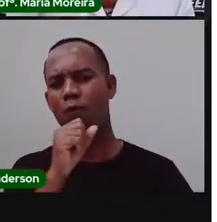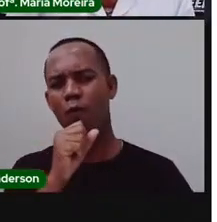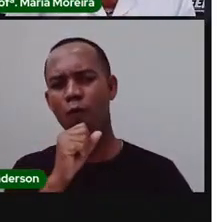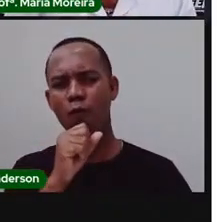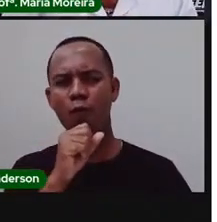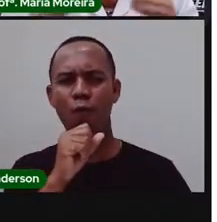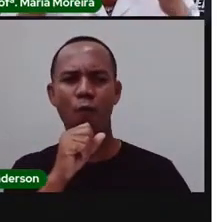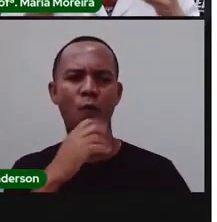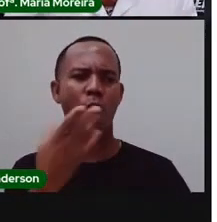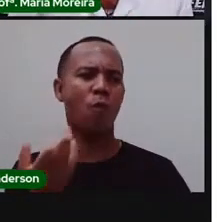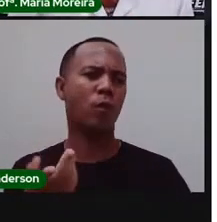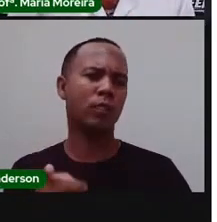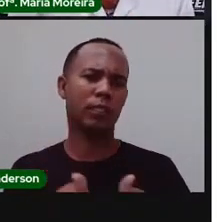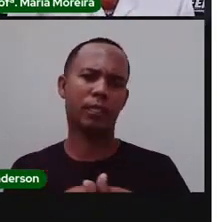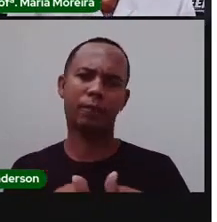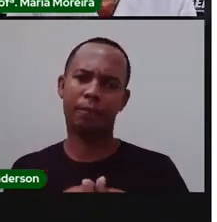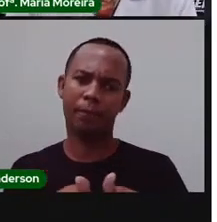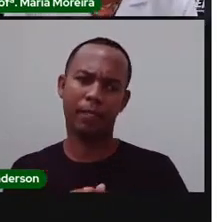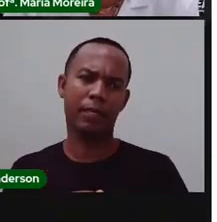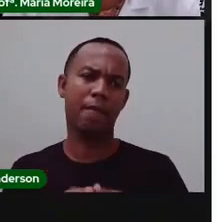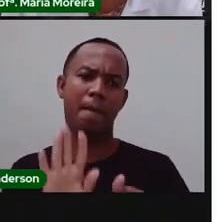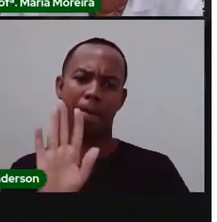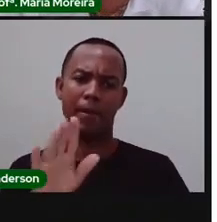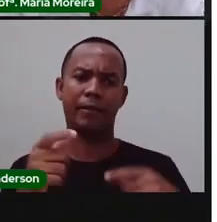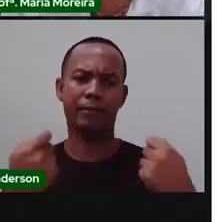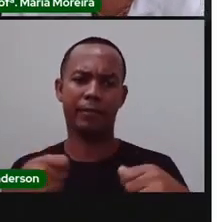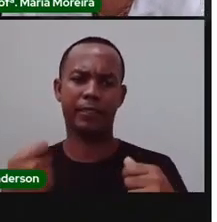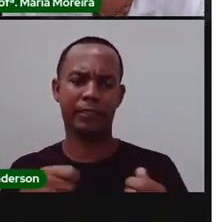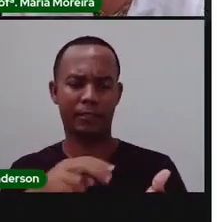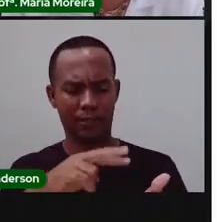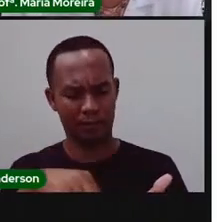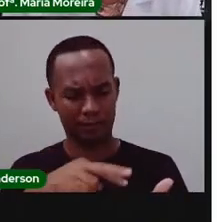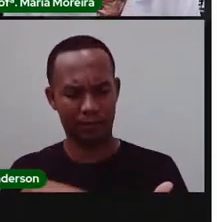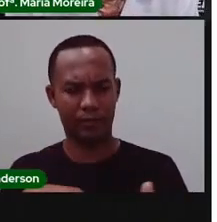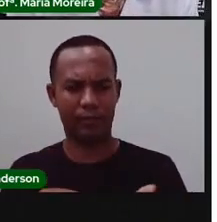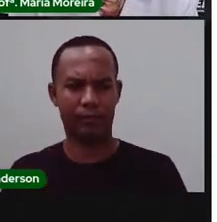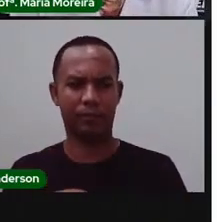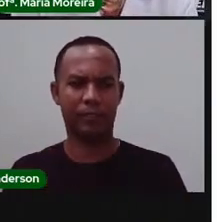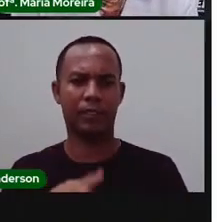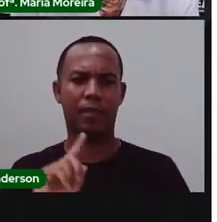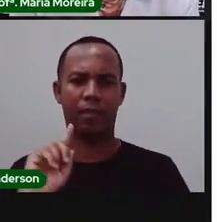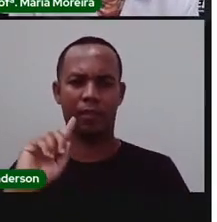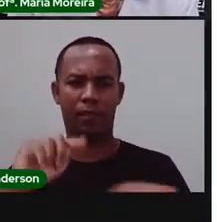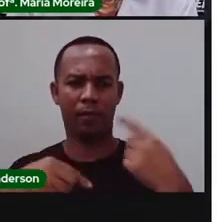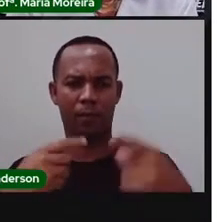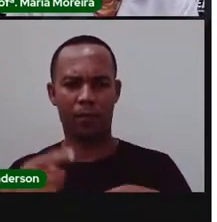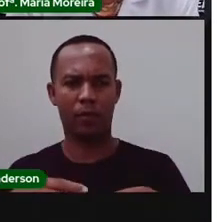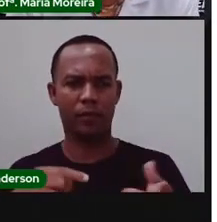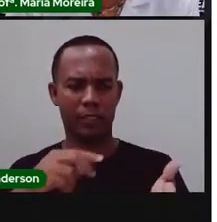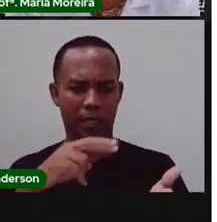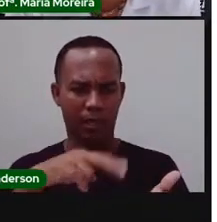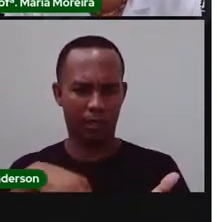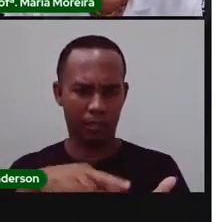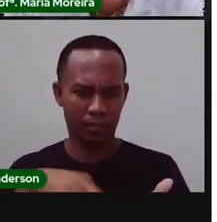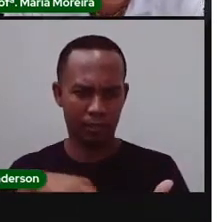Toma conta de você Mas façam a leitura do texto Depois que fizerem A leitura do texto Existem alguns